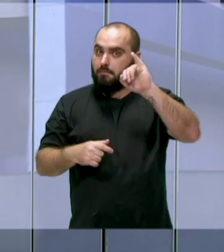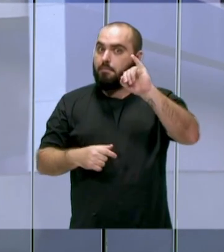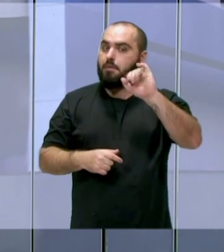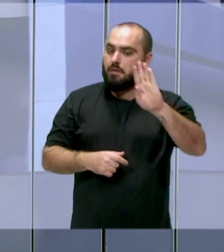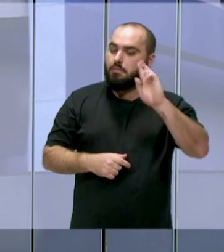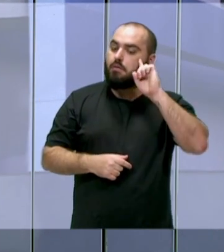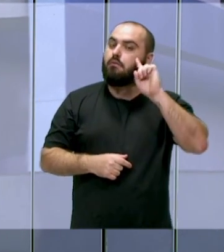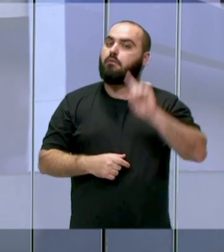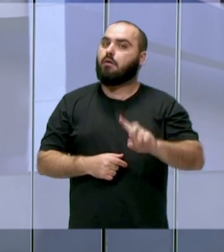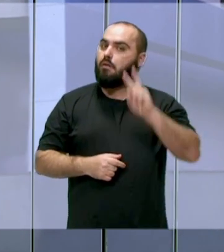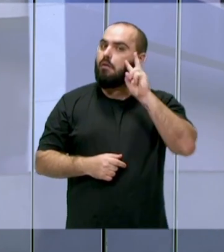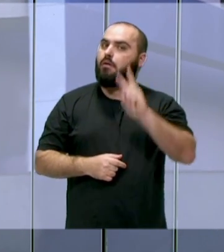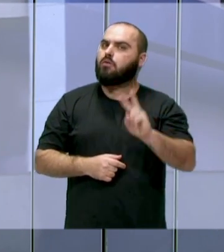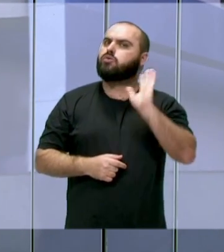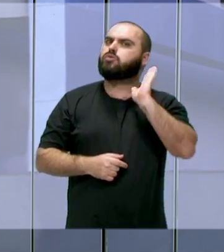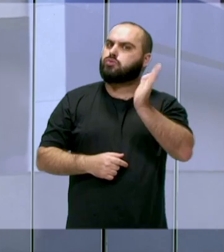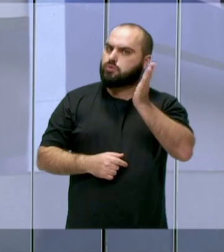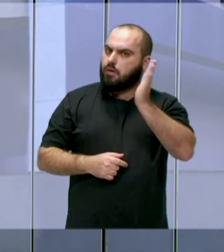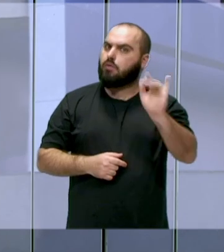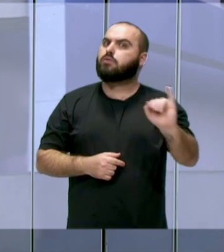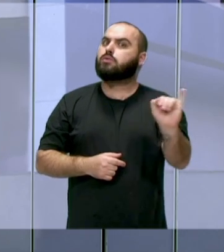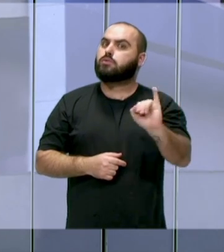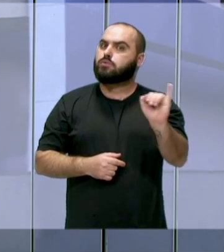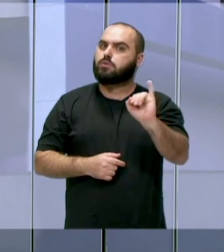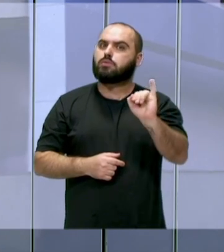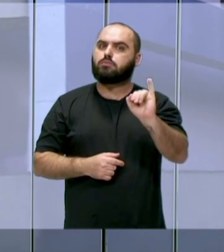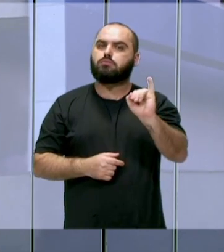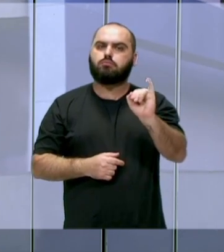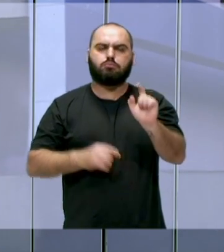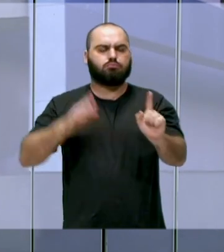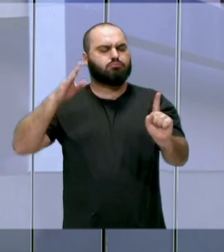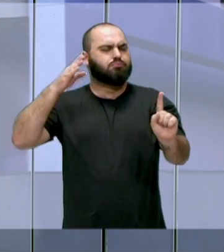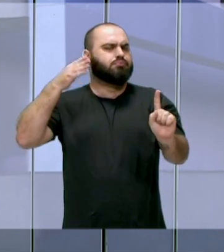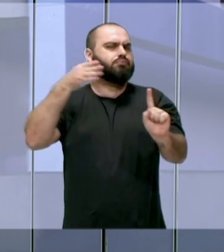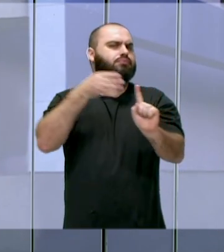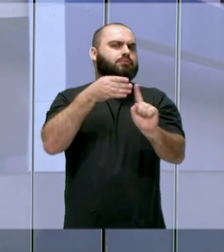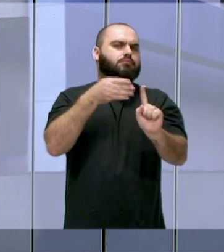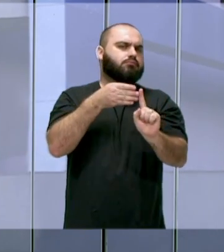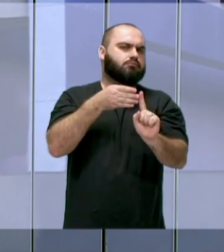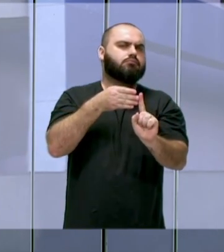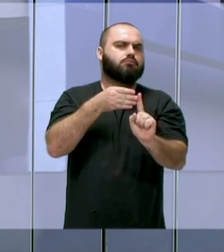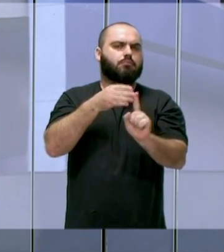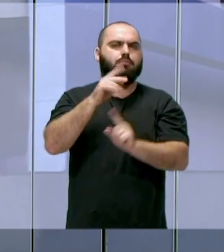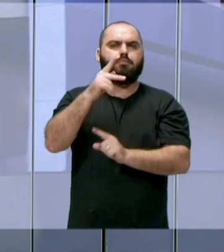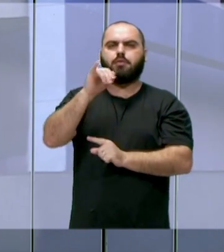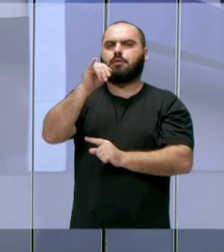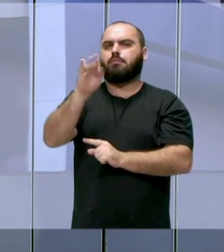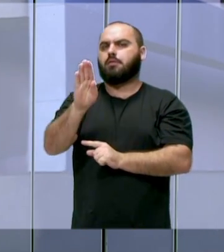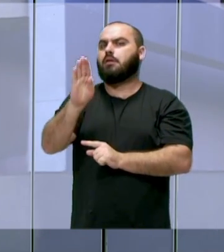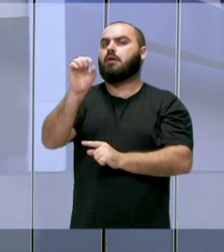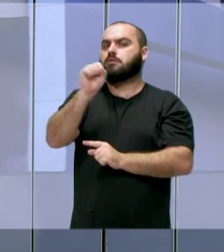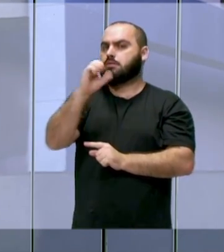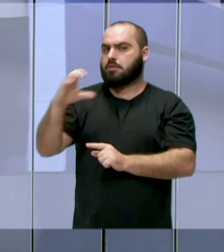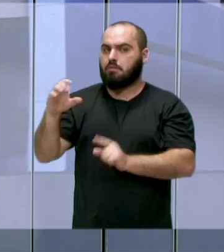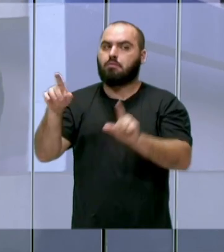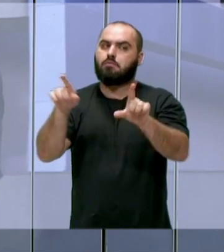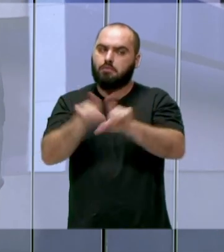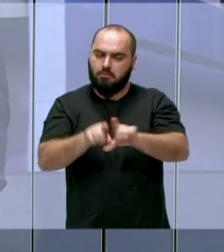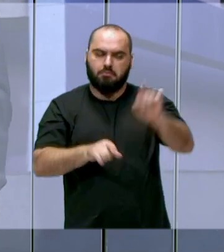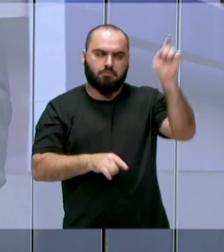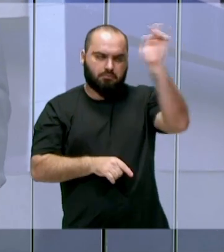há algum tempo, Itajaí está entre os principais PIBs de Santa Catarina e do Brasil também.